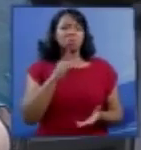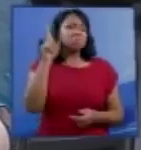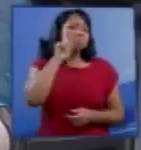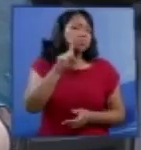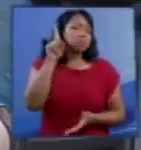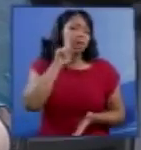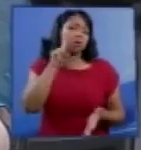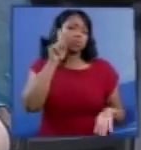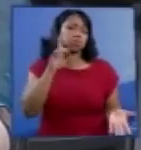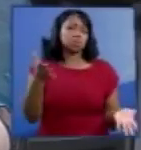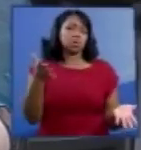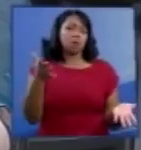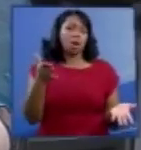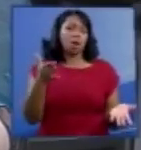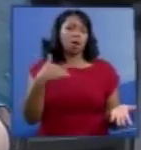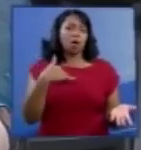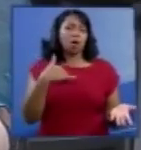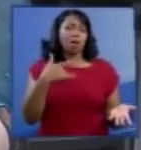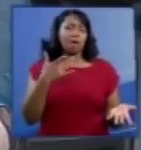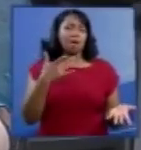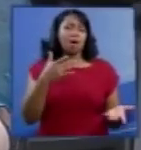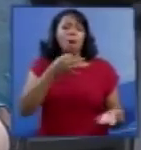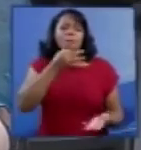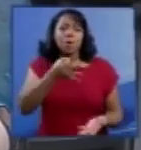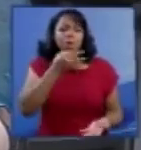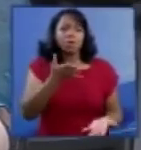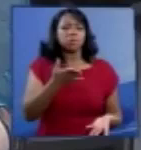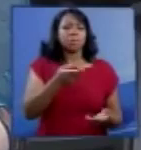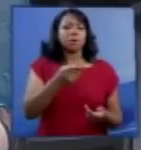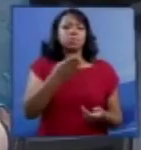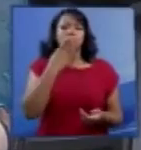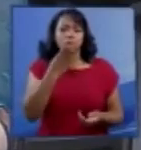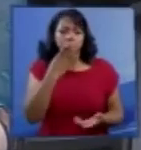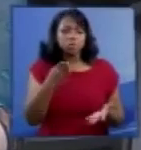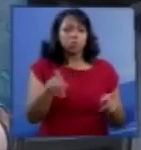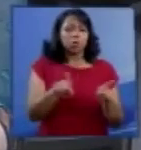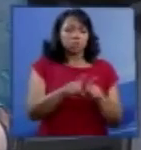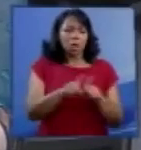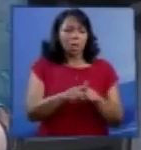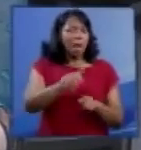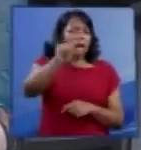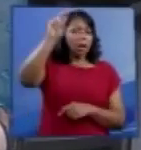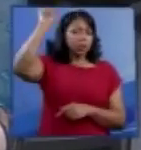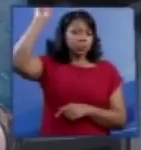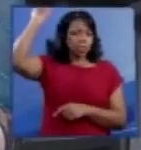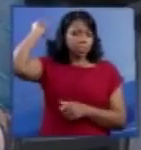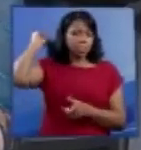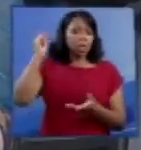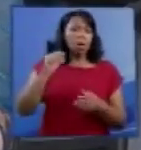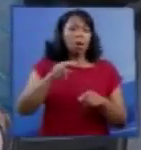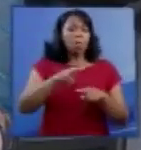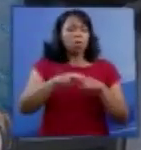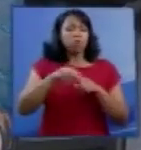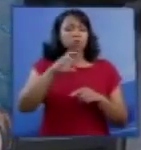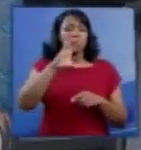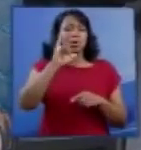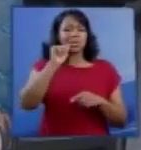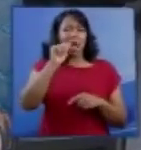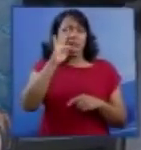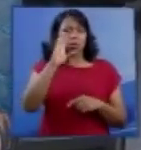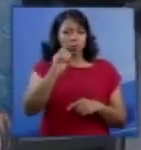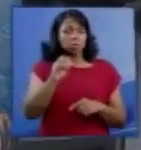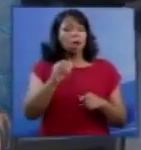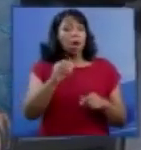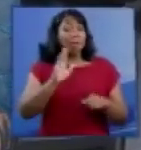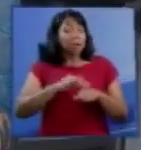Unidos a posição dos índios chefiados antigamente por Seattle. Mas, que é importante